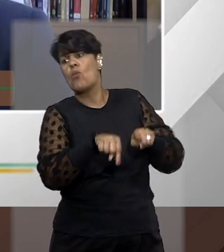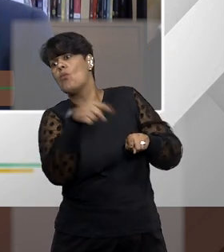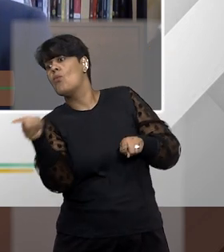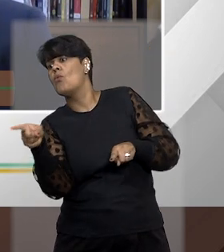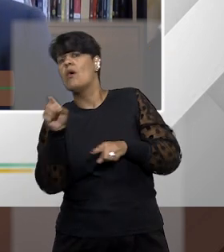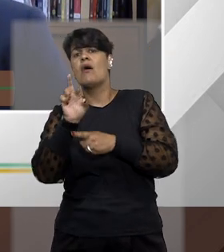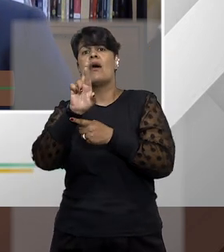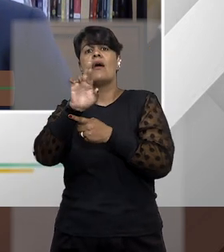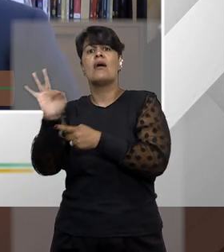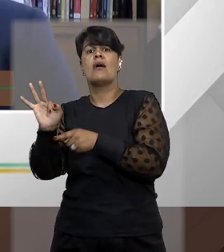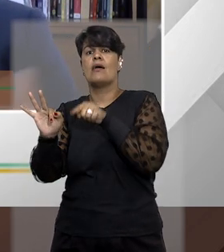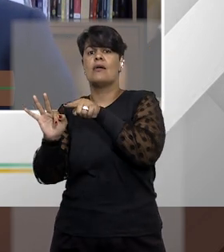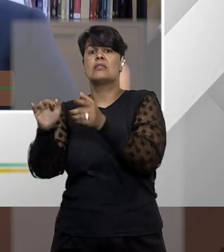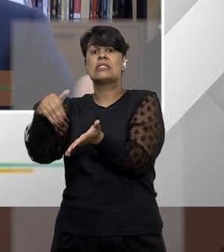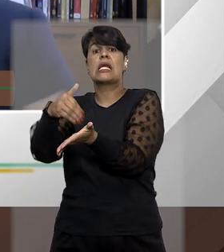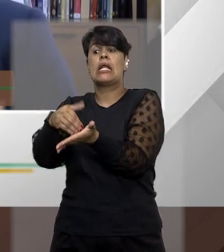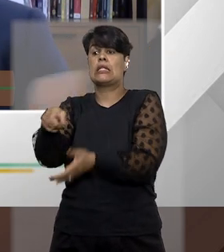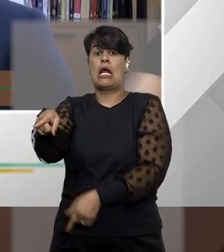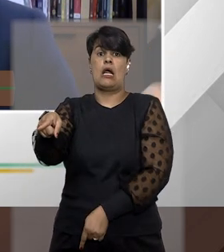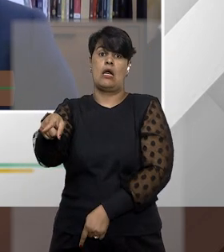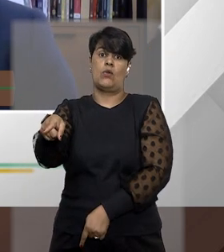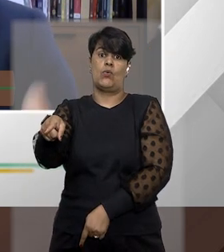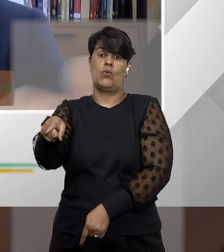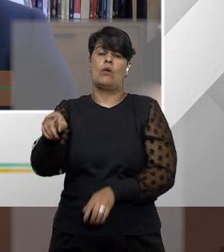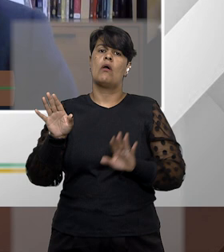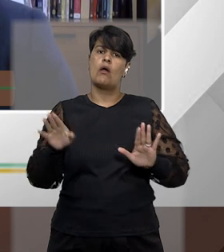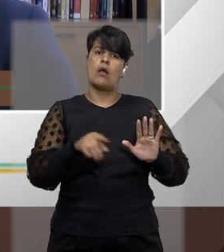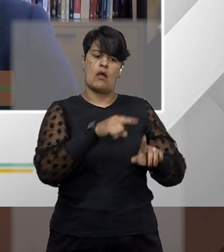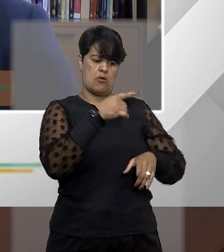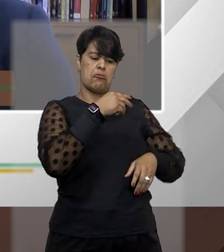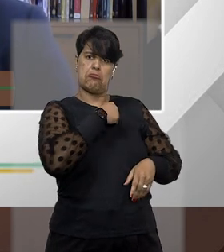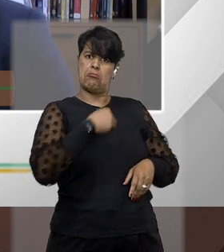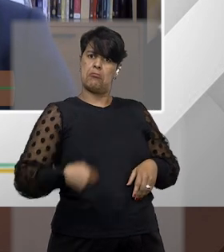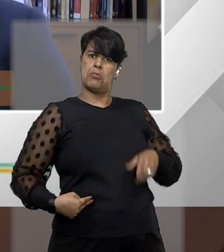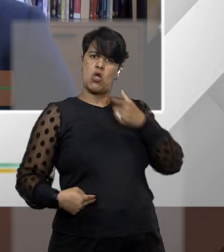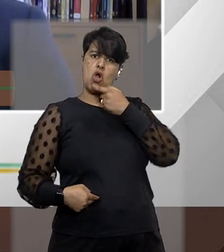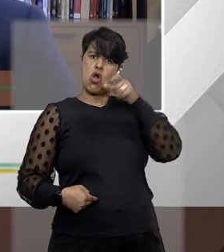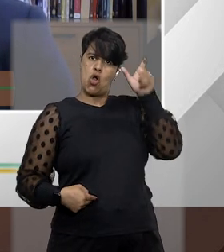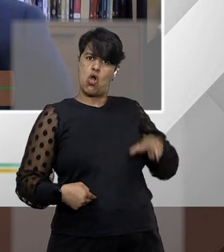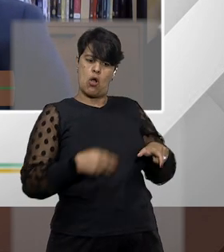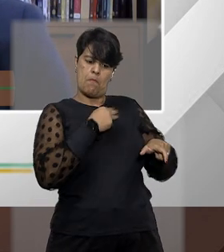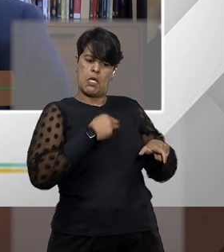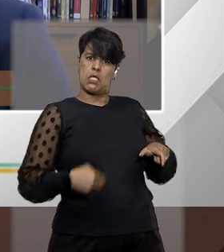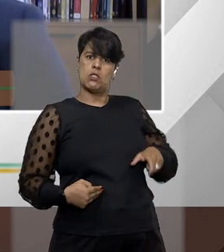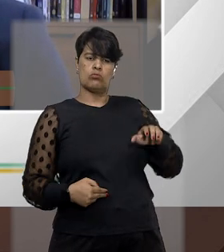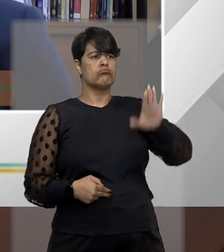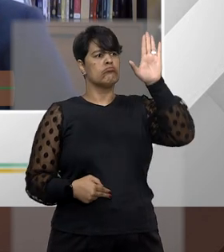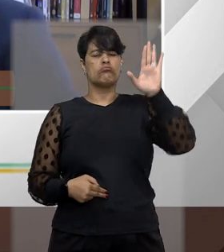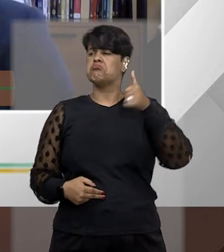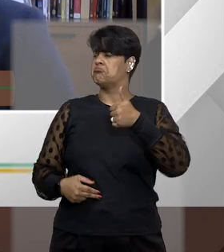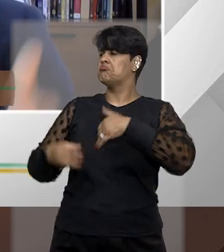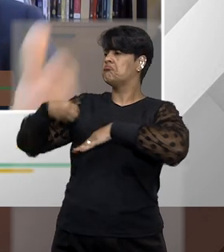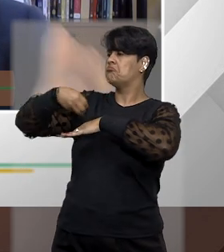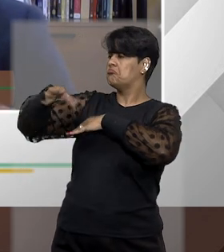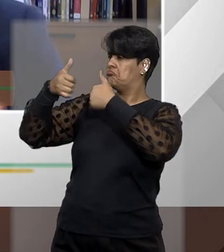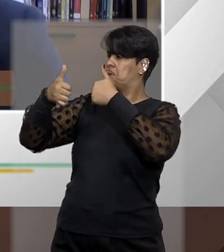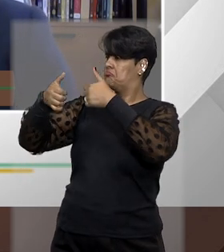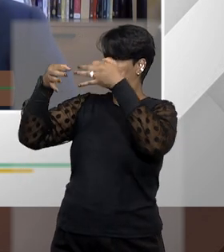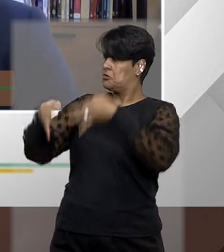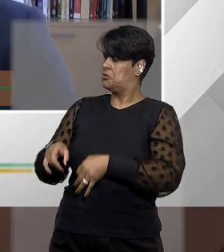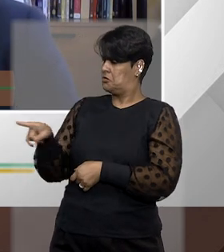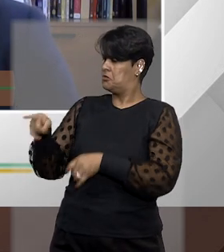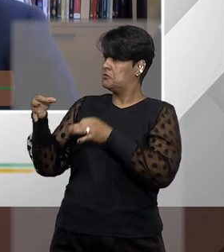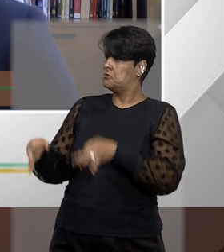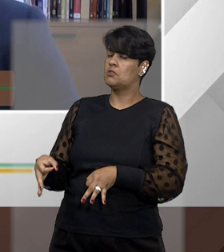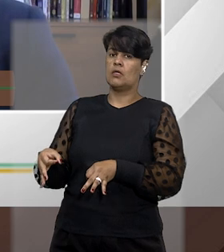Então, nesse caso, imaginem que o ministro da economia se manifesta e até recorda, até defende o mérito do ato impugnado. Esse é um